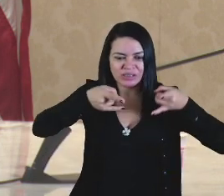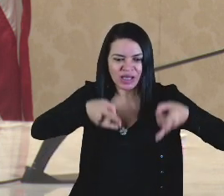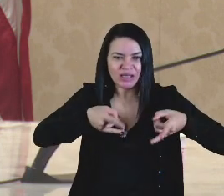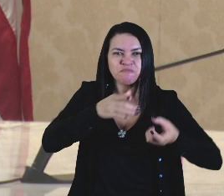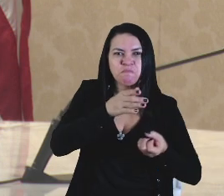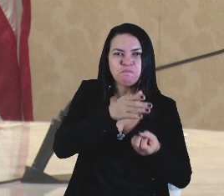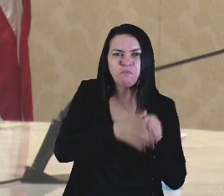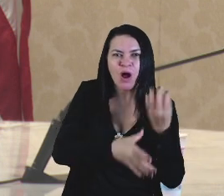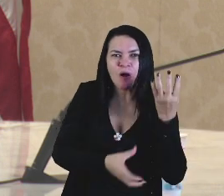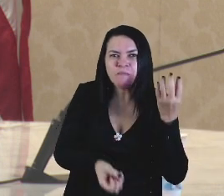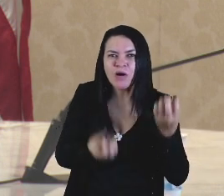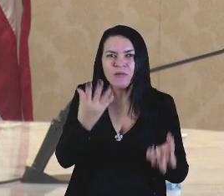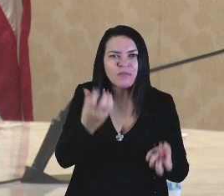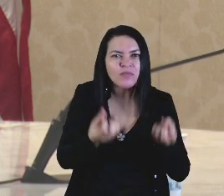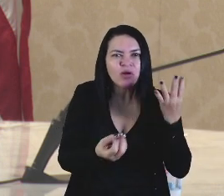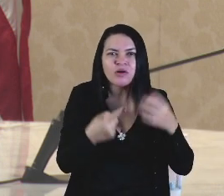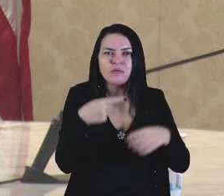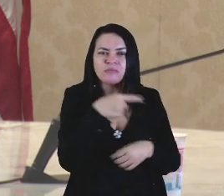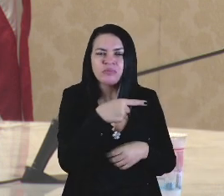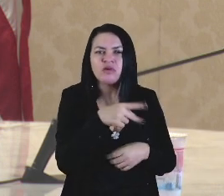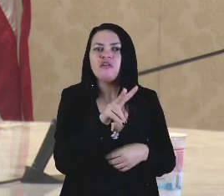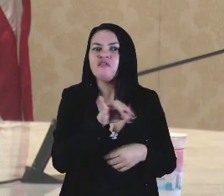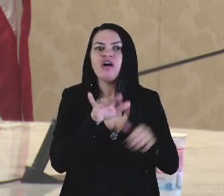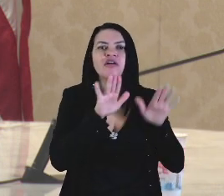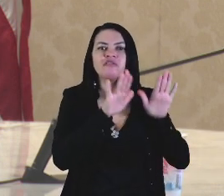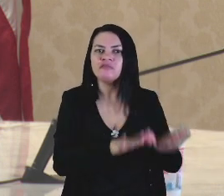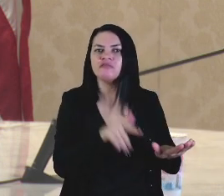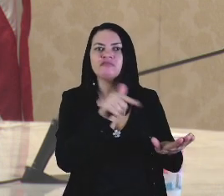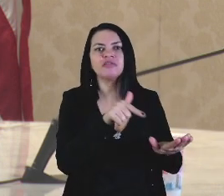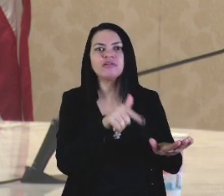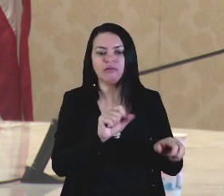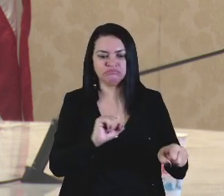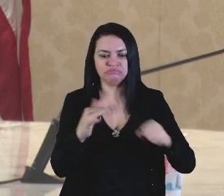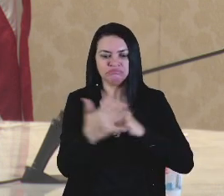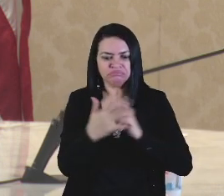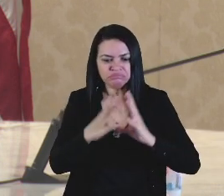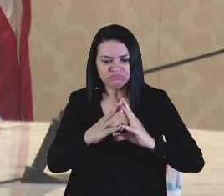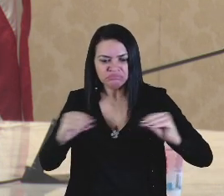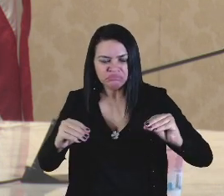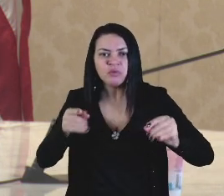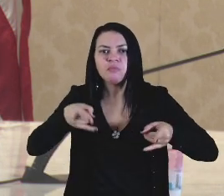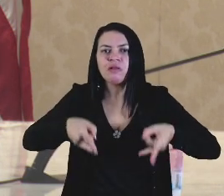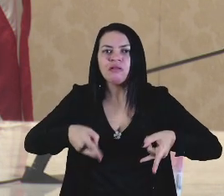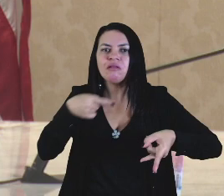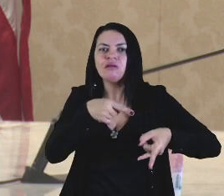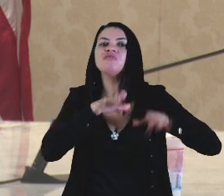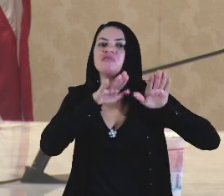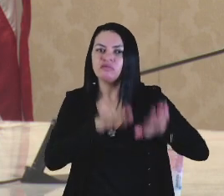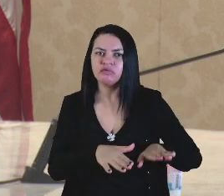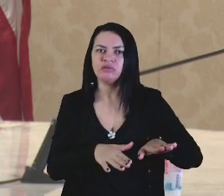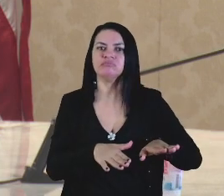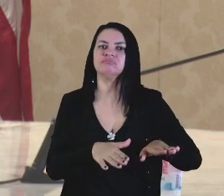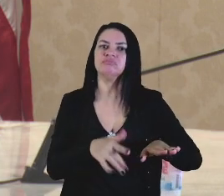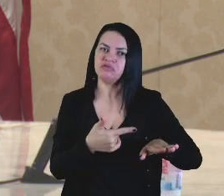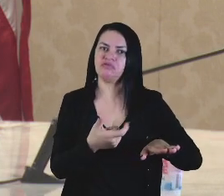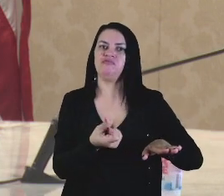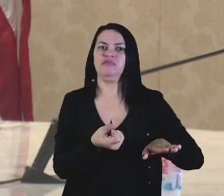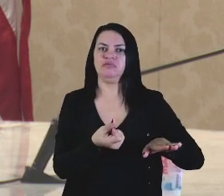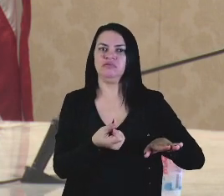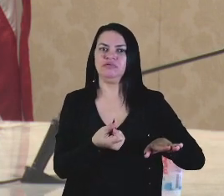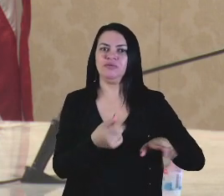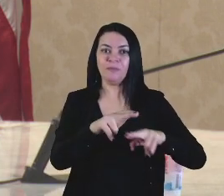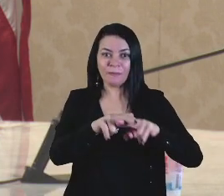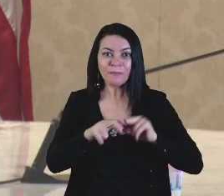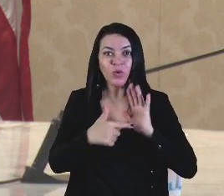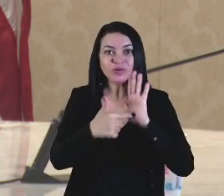município ficarão para além da pandemia, mostrando, portanto, que, de fato, a União, quando ela